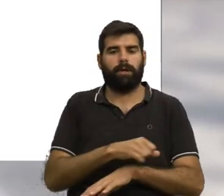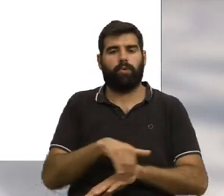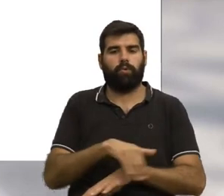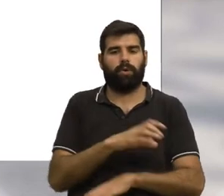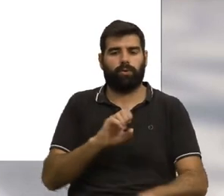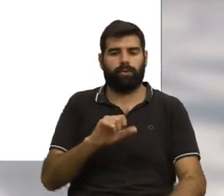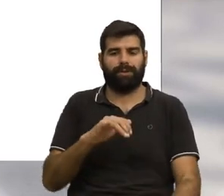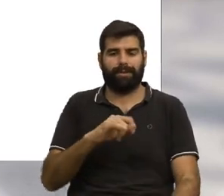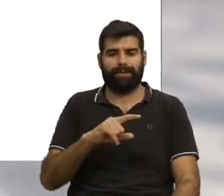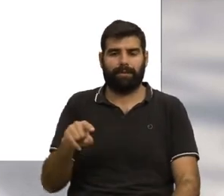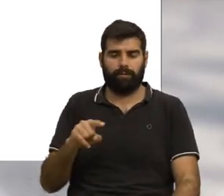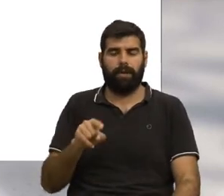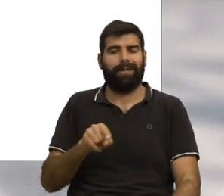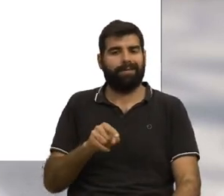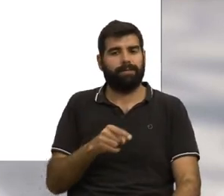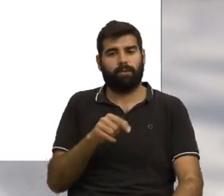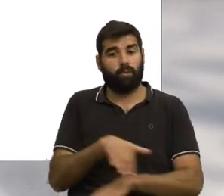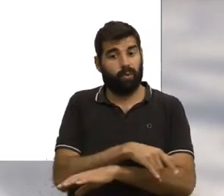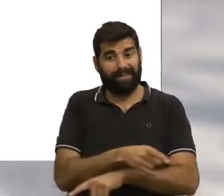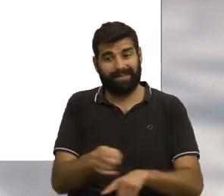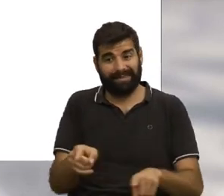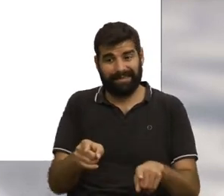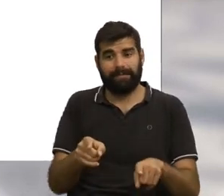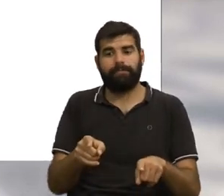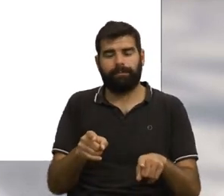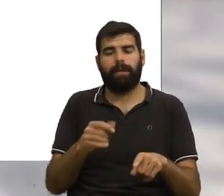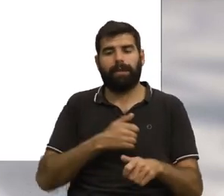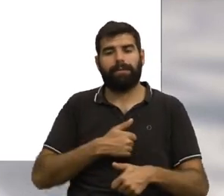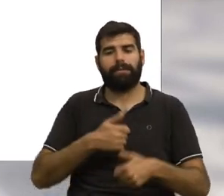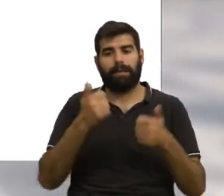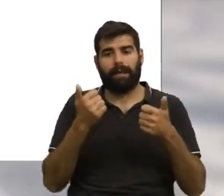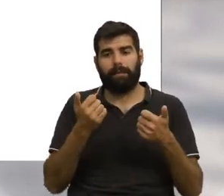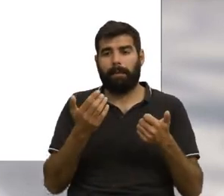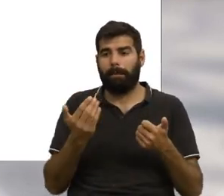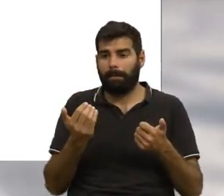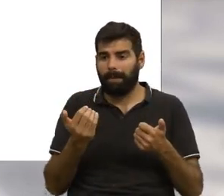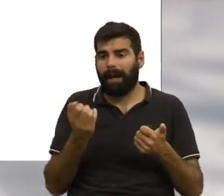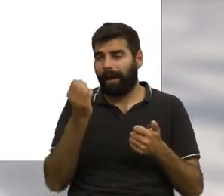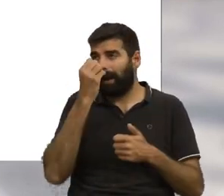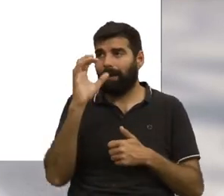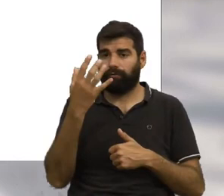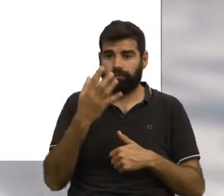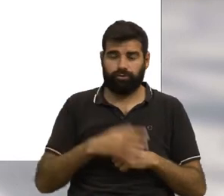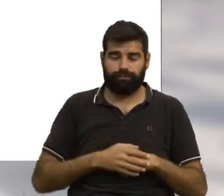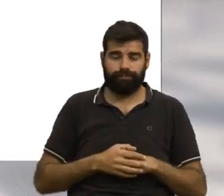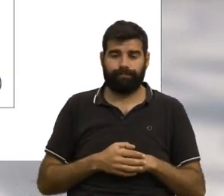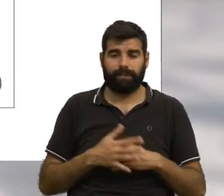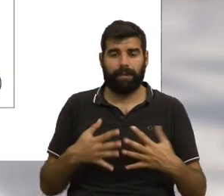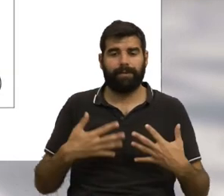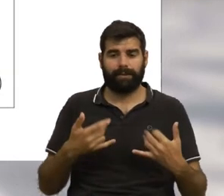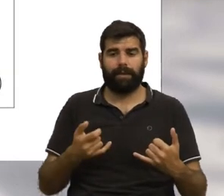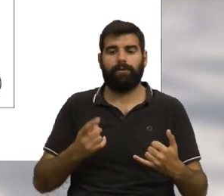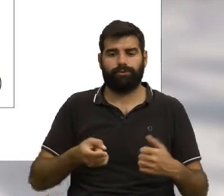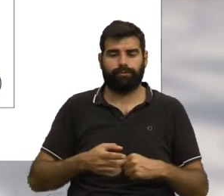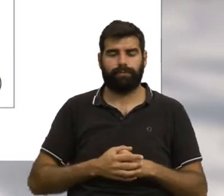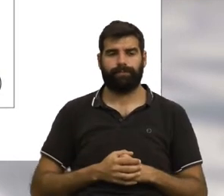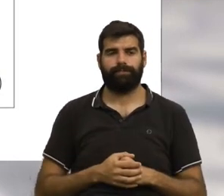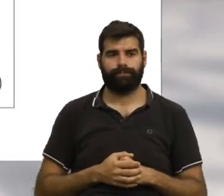Rua da Conceição, estão entre os troços da cidade onde fazem falta mais árvores. De seguida,